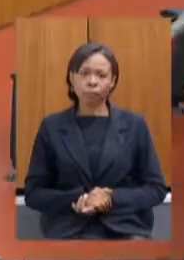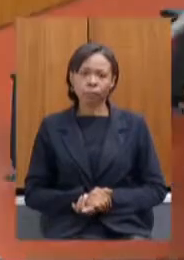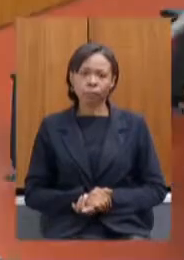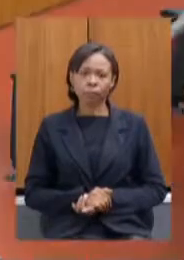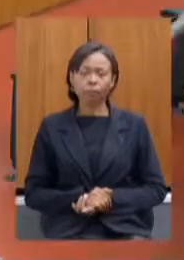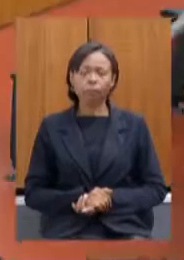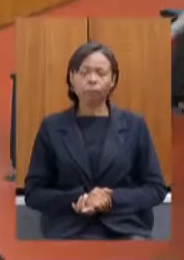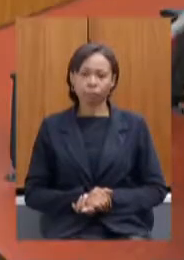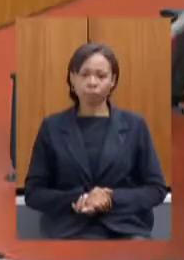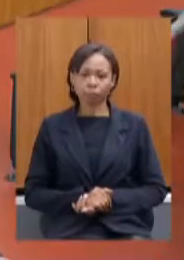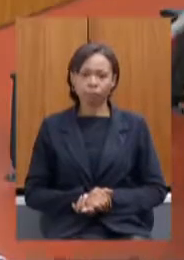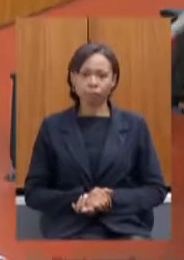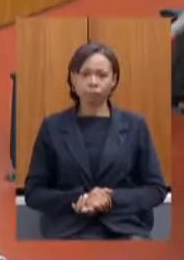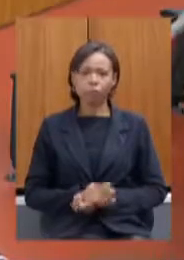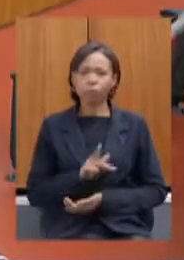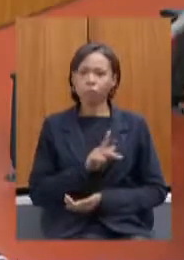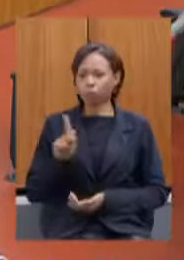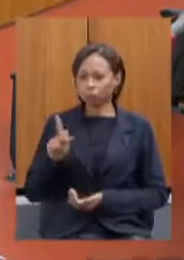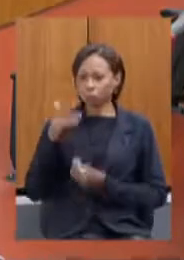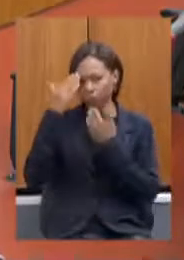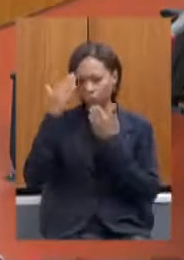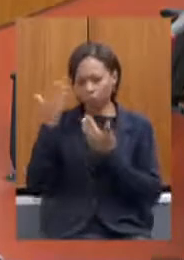obrigada senhor presidente